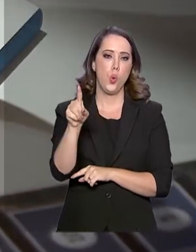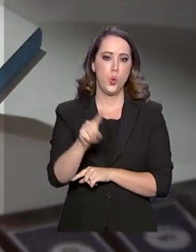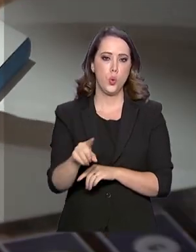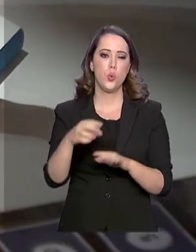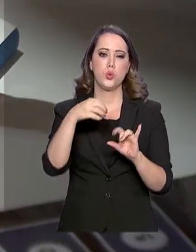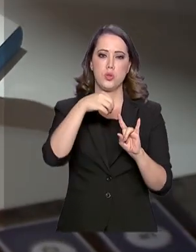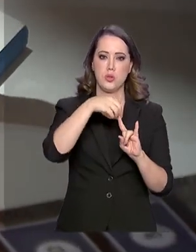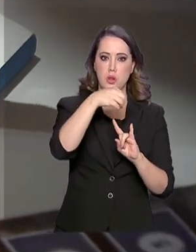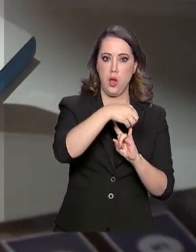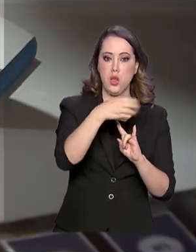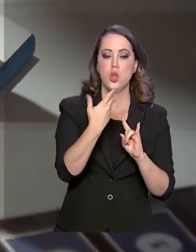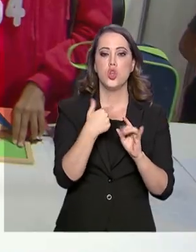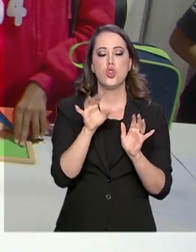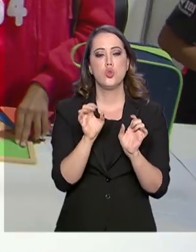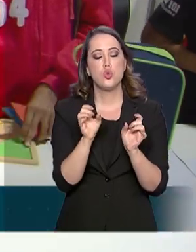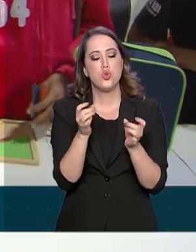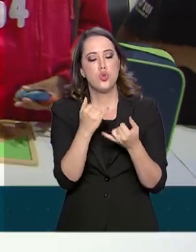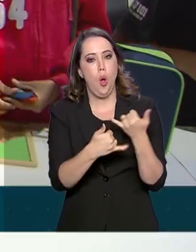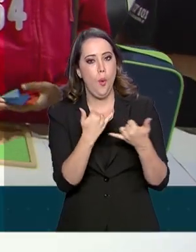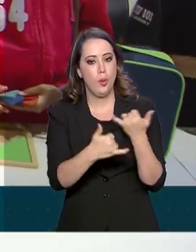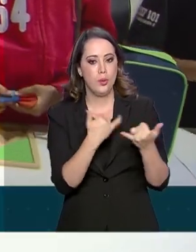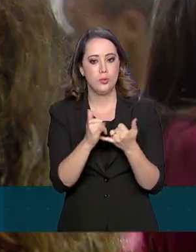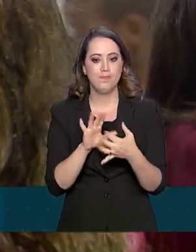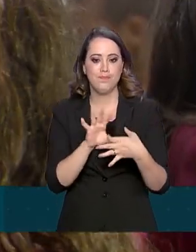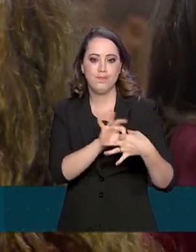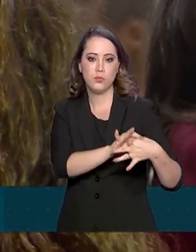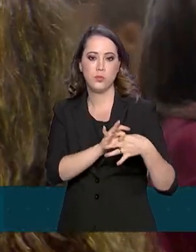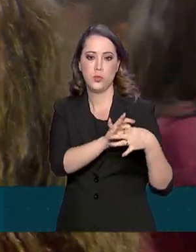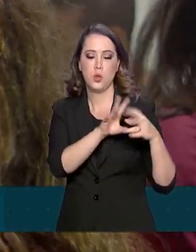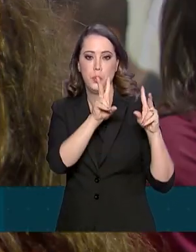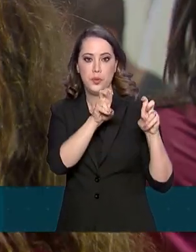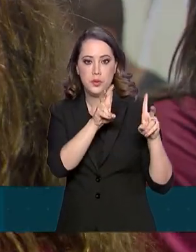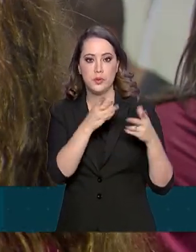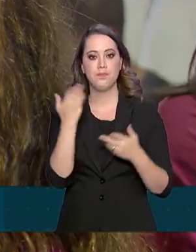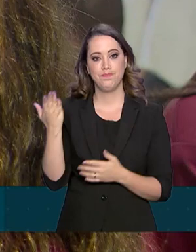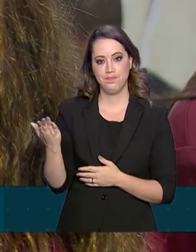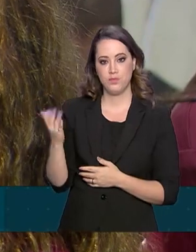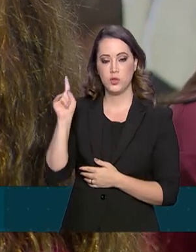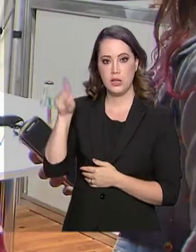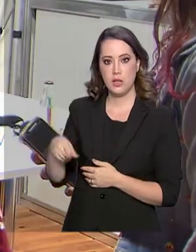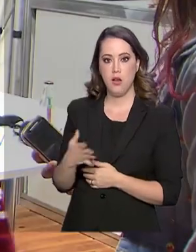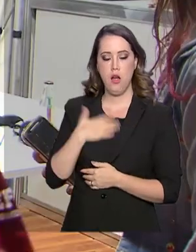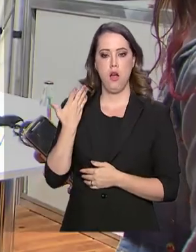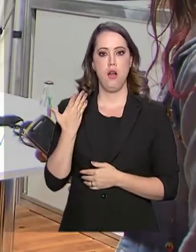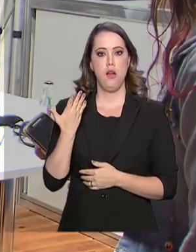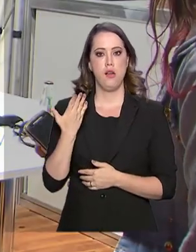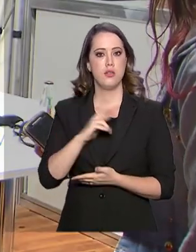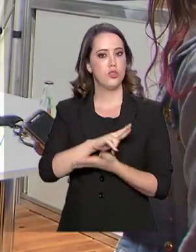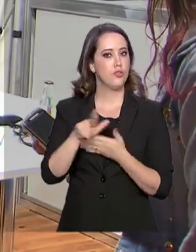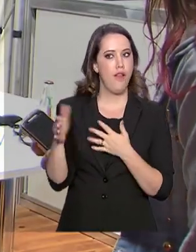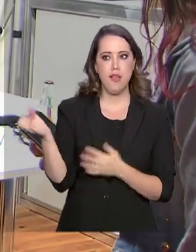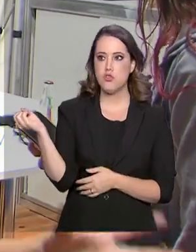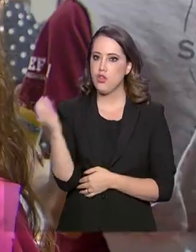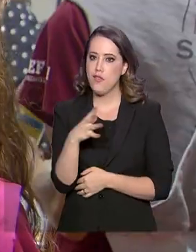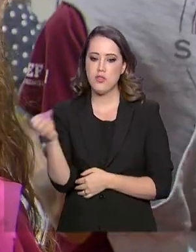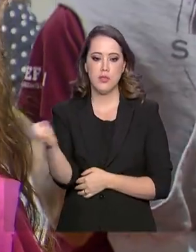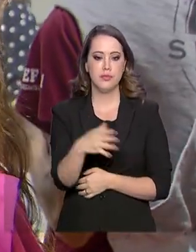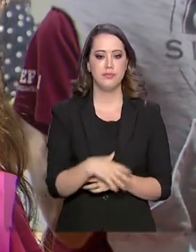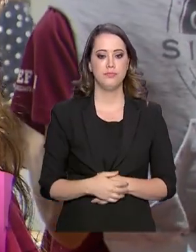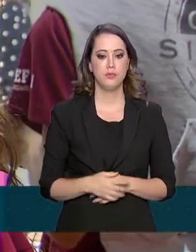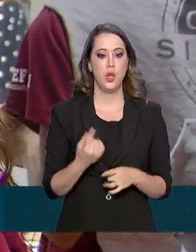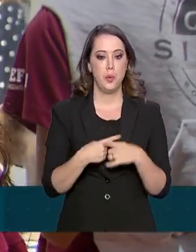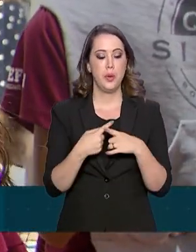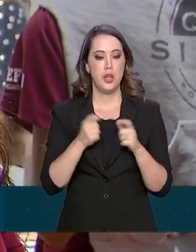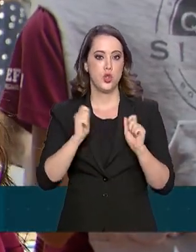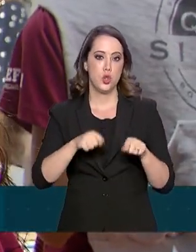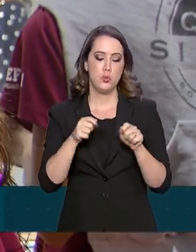lúdicas para aproximar o tema do público em geral. A estudante Yasmin está surpresa com tanta novidade. Porque a gente